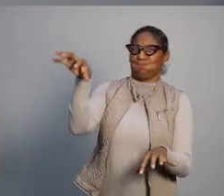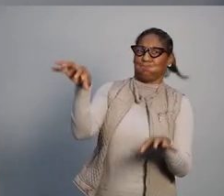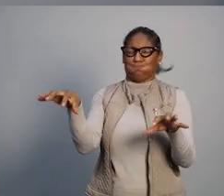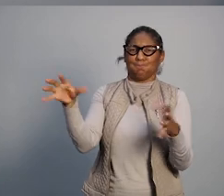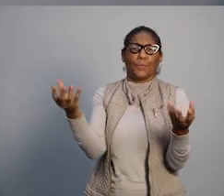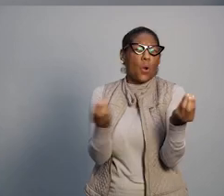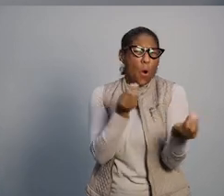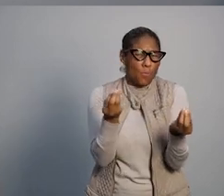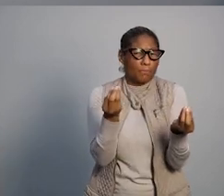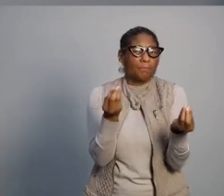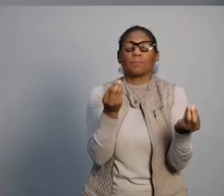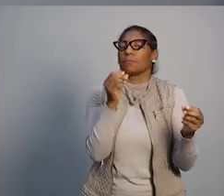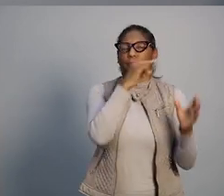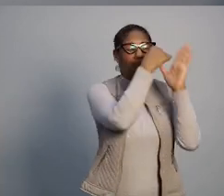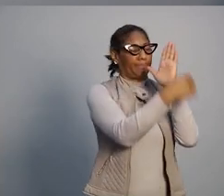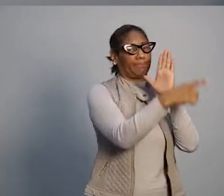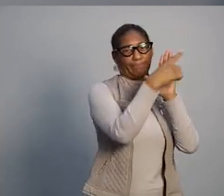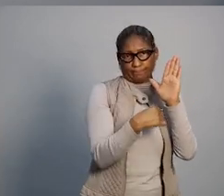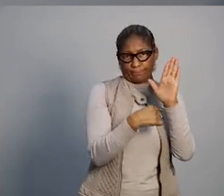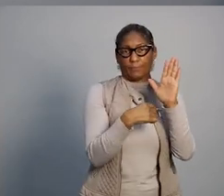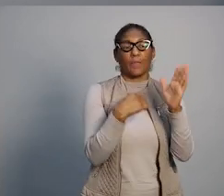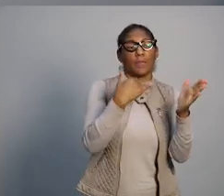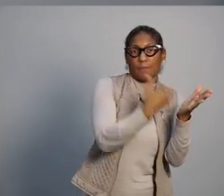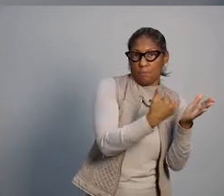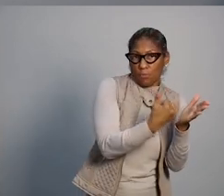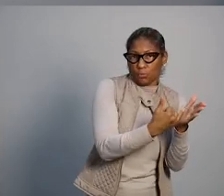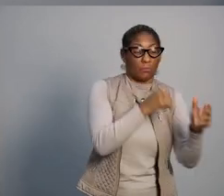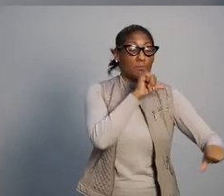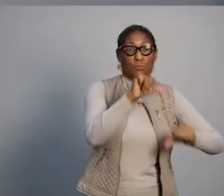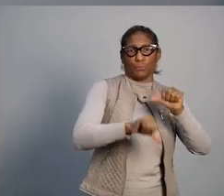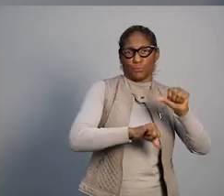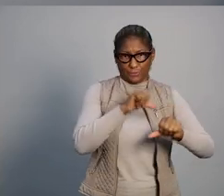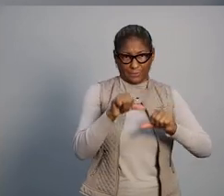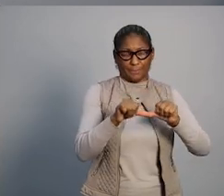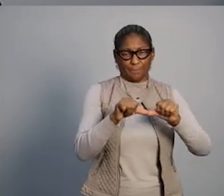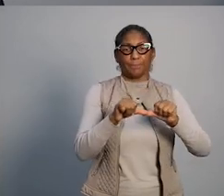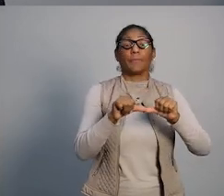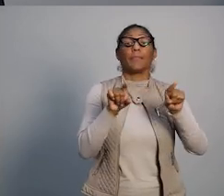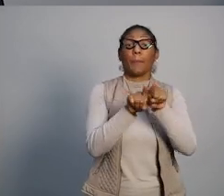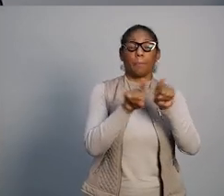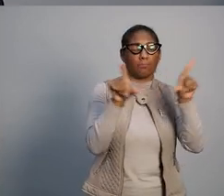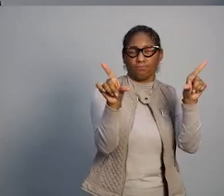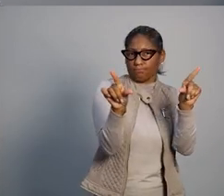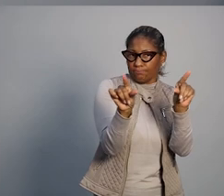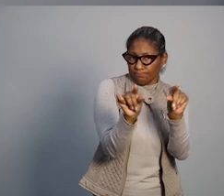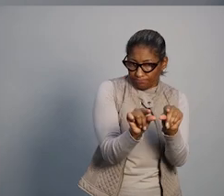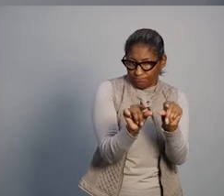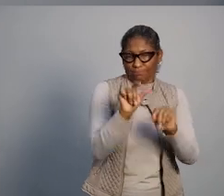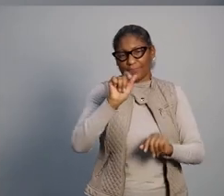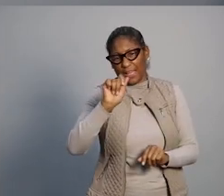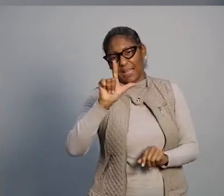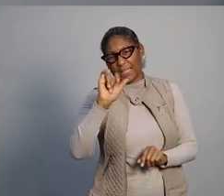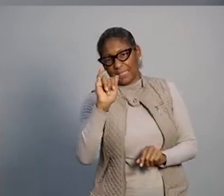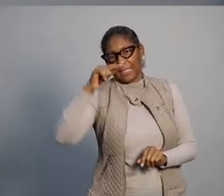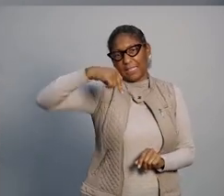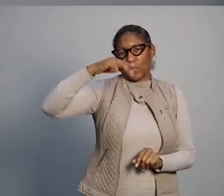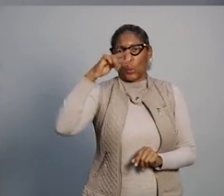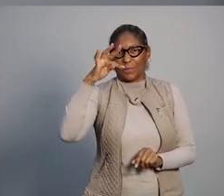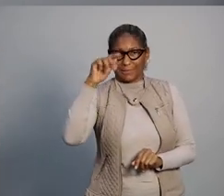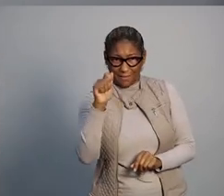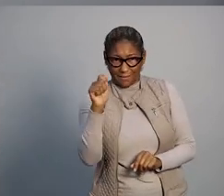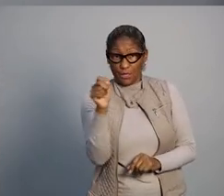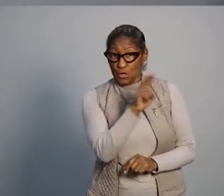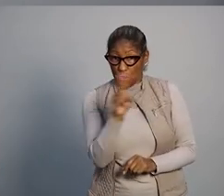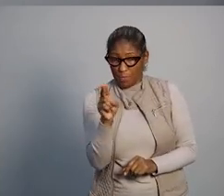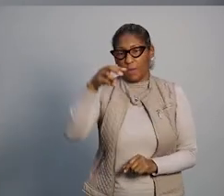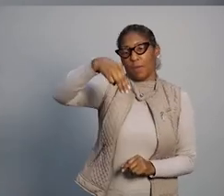A reforma prevê a extinção de algumas desonerações e, ao mesmo tempo, a redução da alíquota normal,